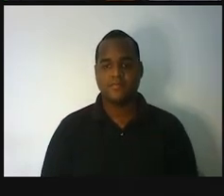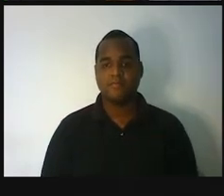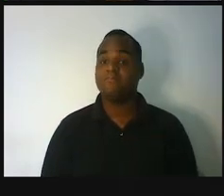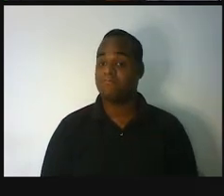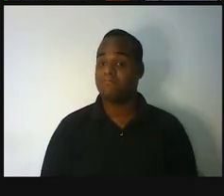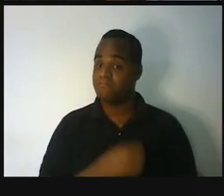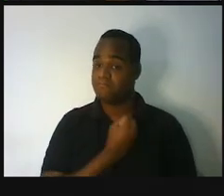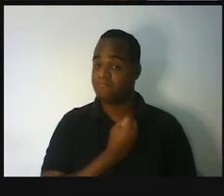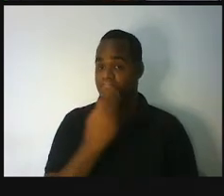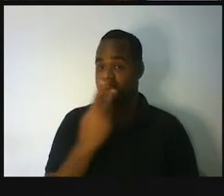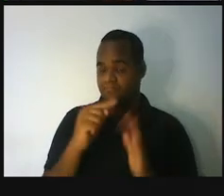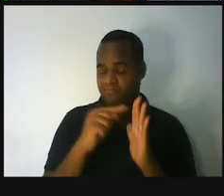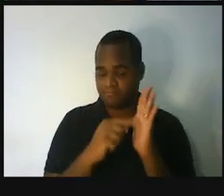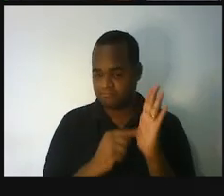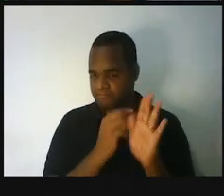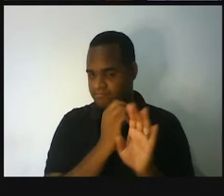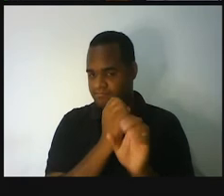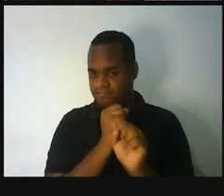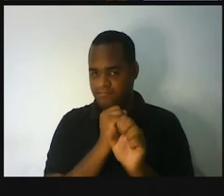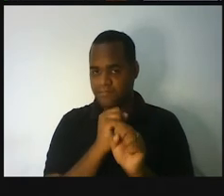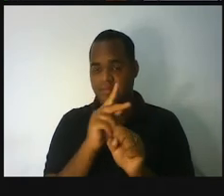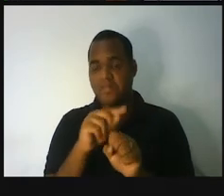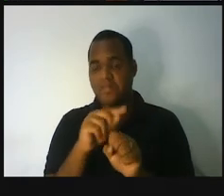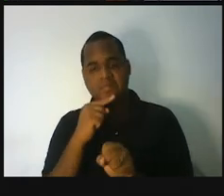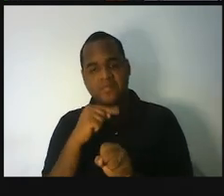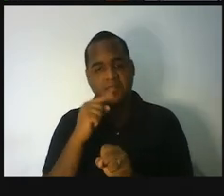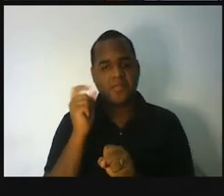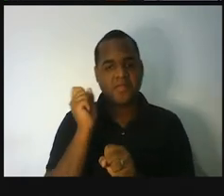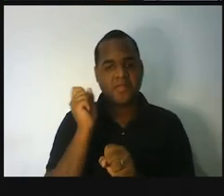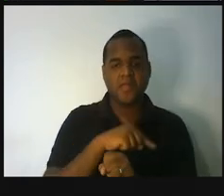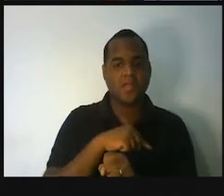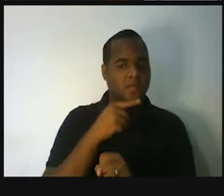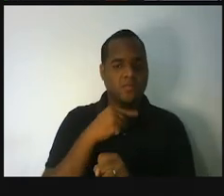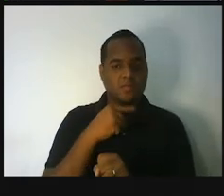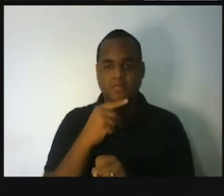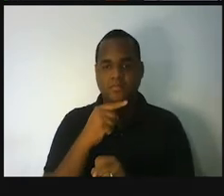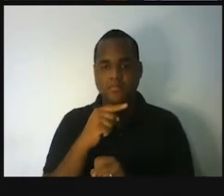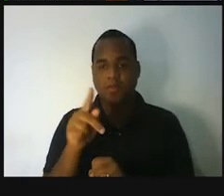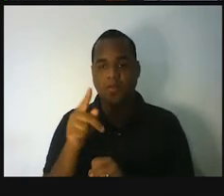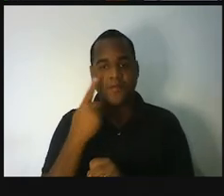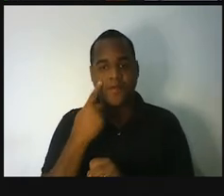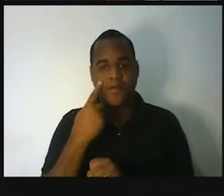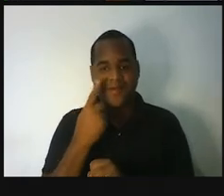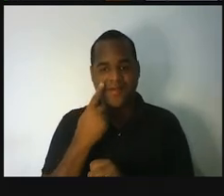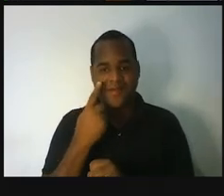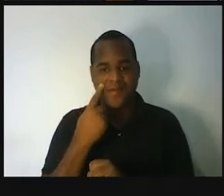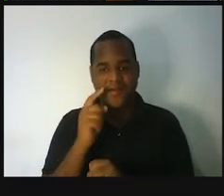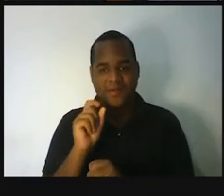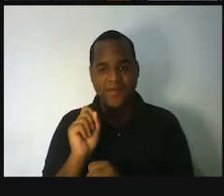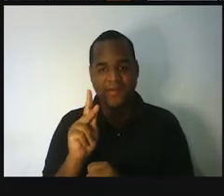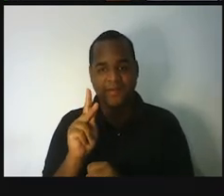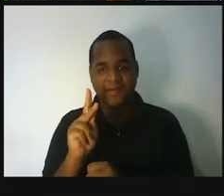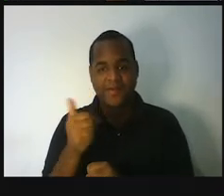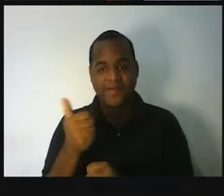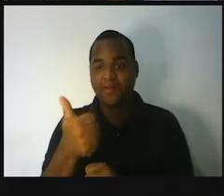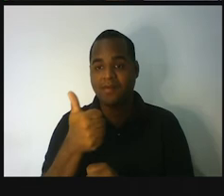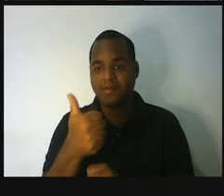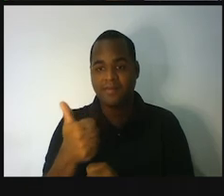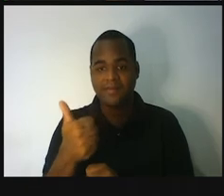calculadora se é que você já não fez ou no seu caderninho. Olha só, dando igual em um, dois, três,